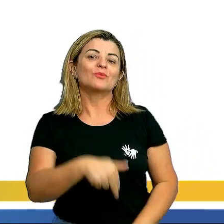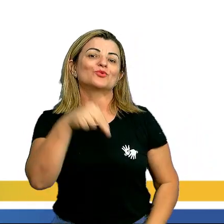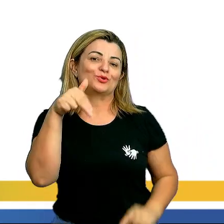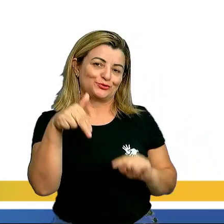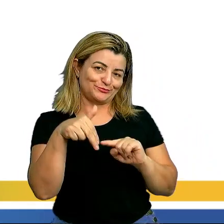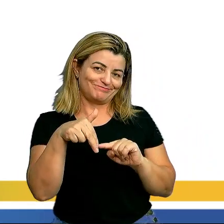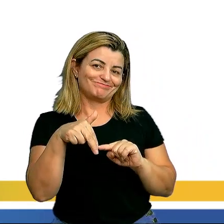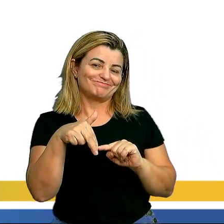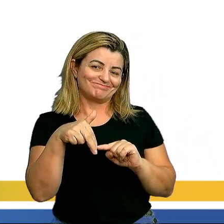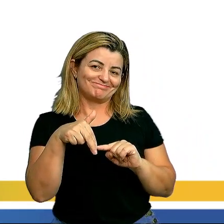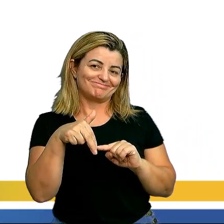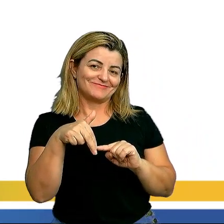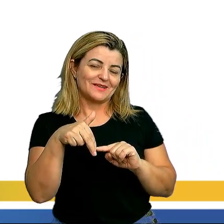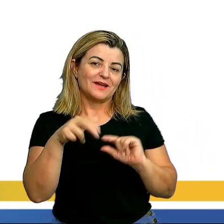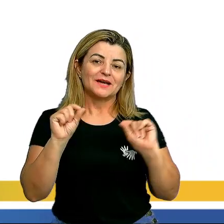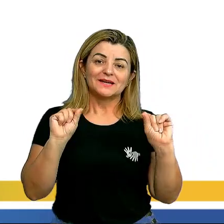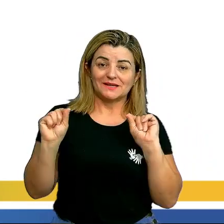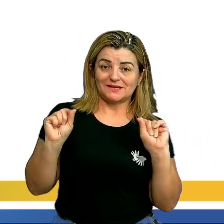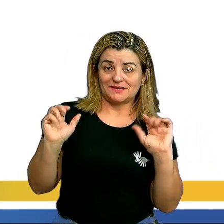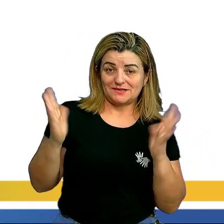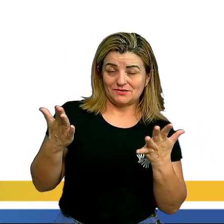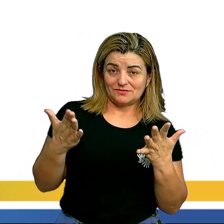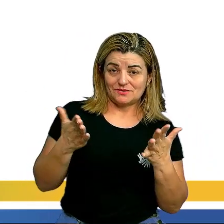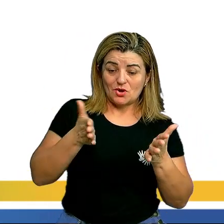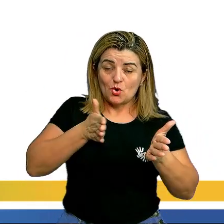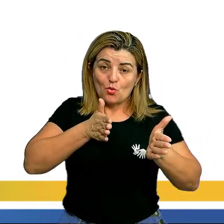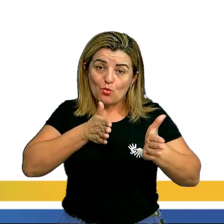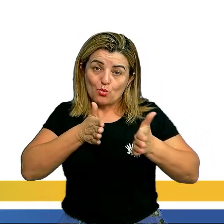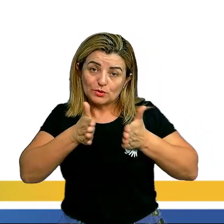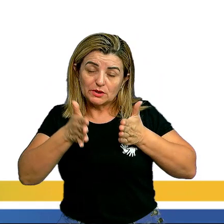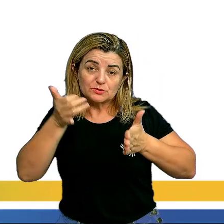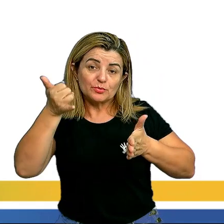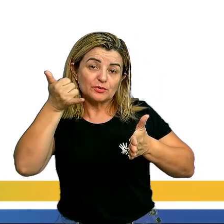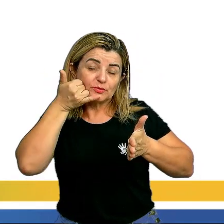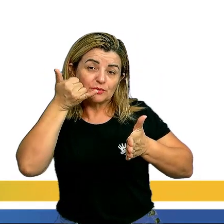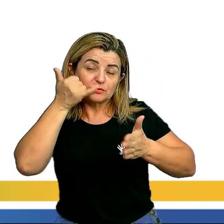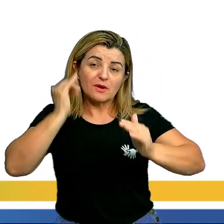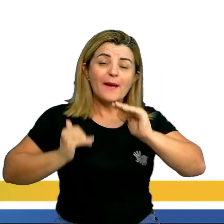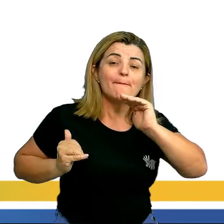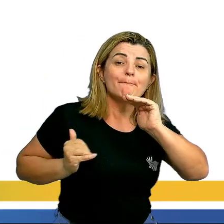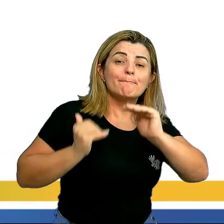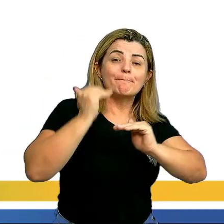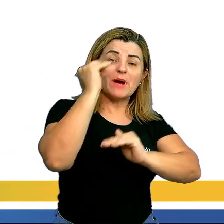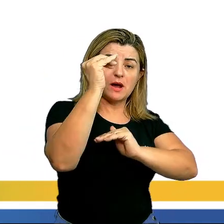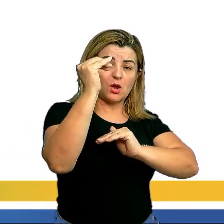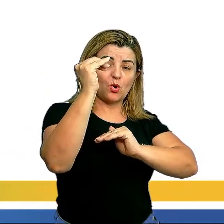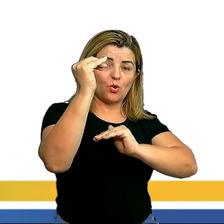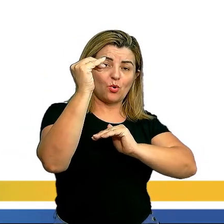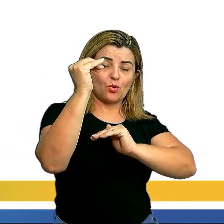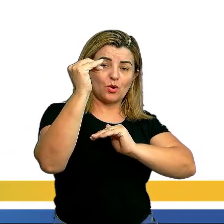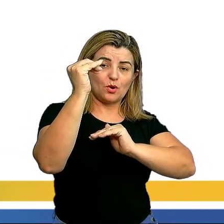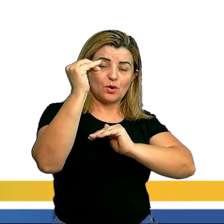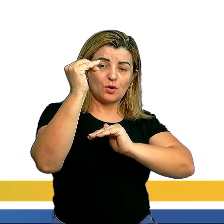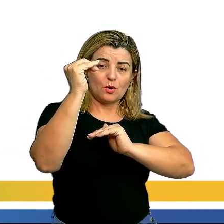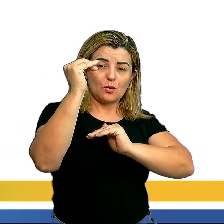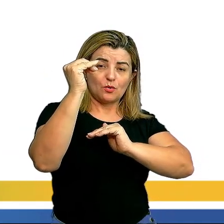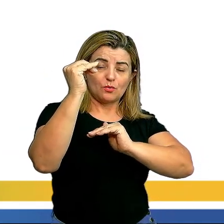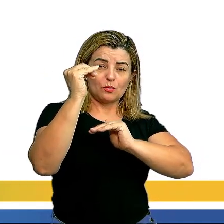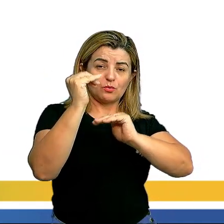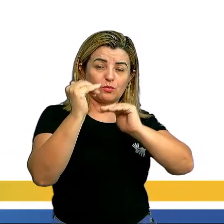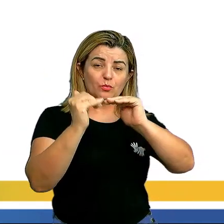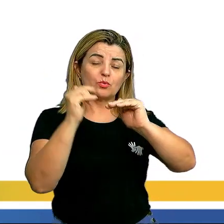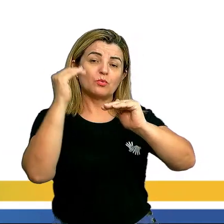norte, em que o acesso pelo celular supera o acesso por